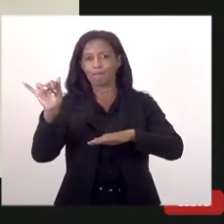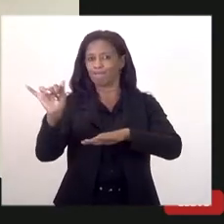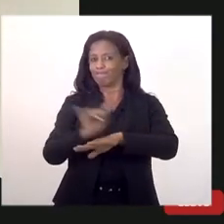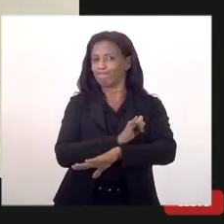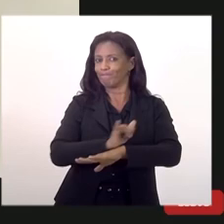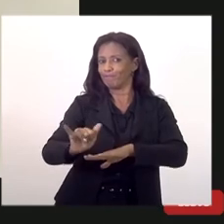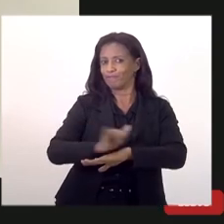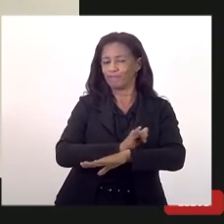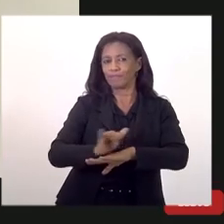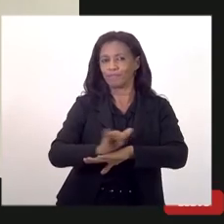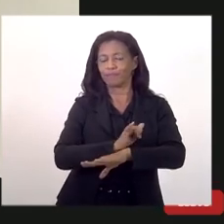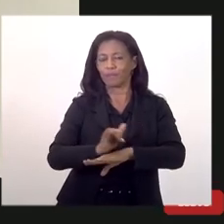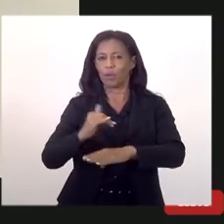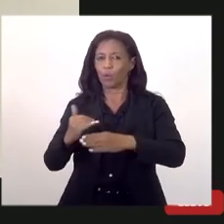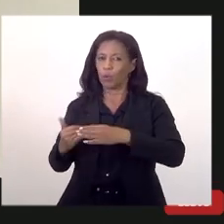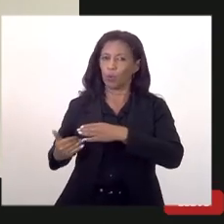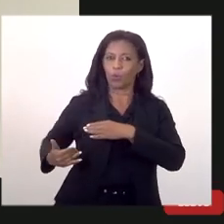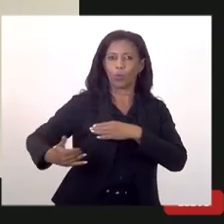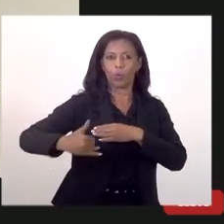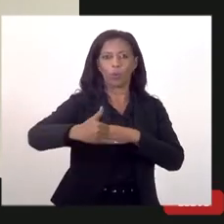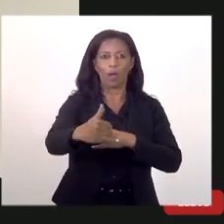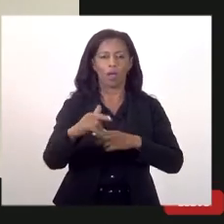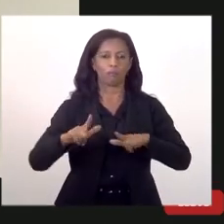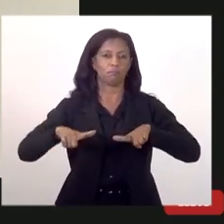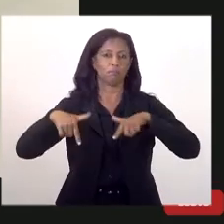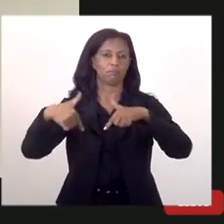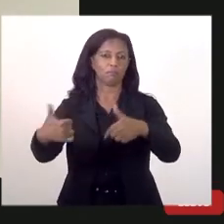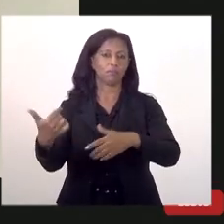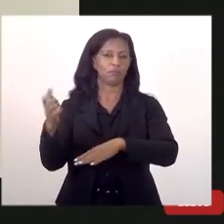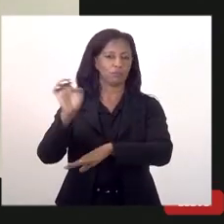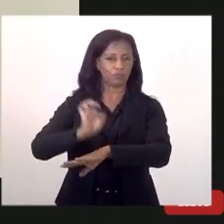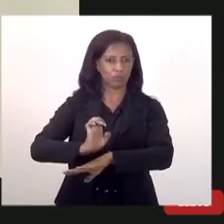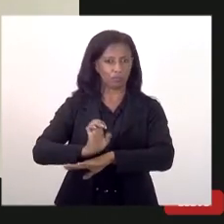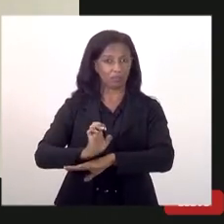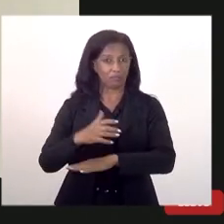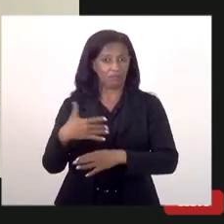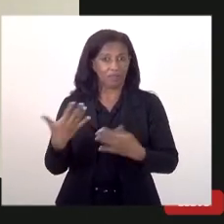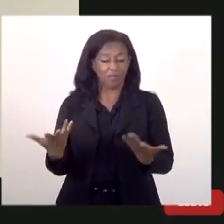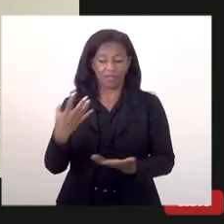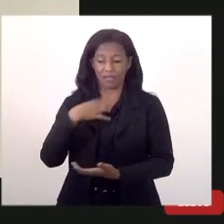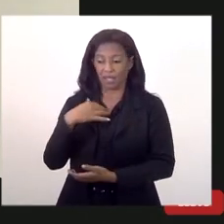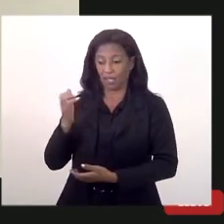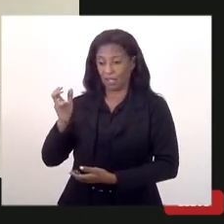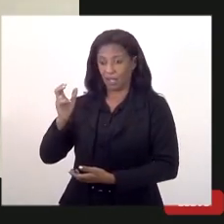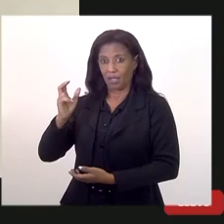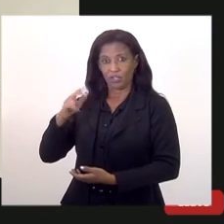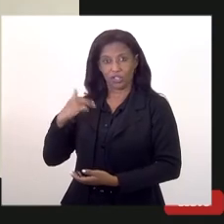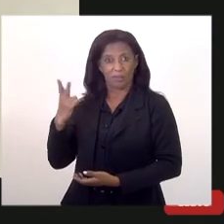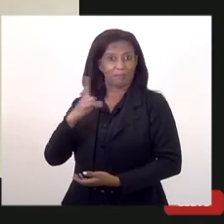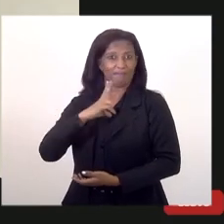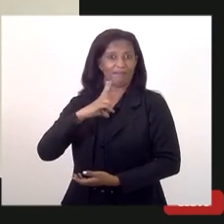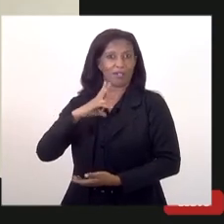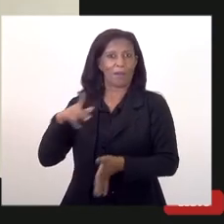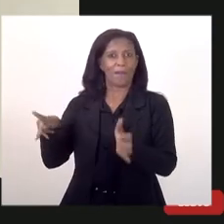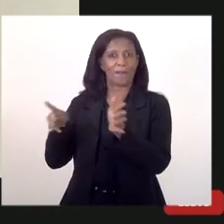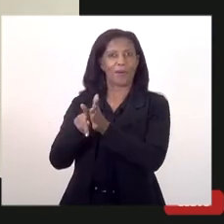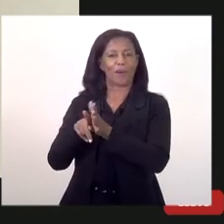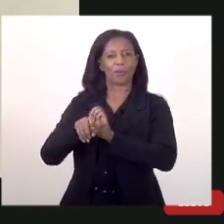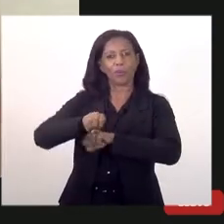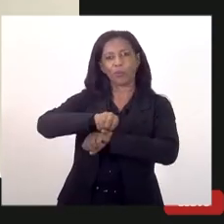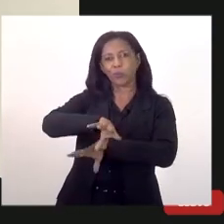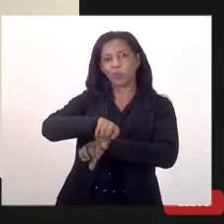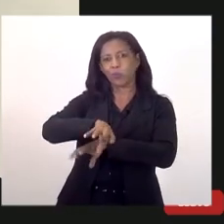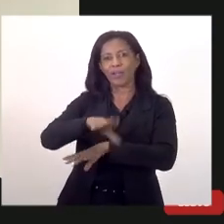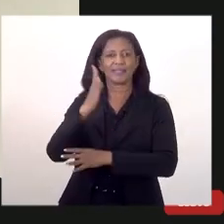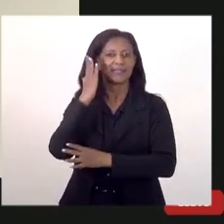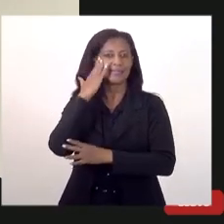estratégico para o avanço das ações do Estado e a gente particularmente da área de educação percebeu né presidente o quanto um